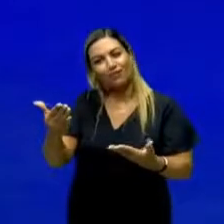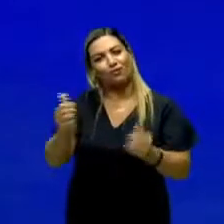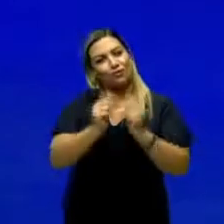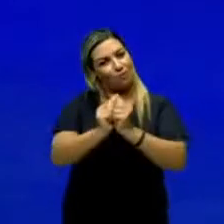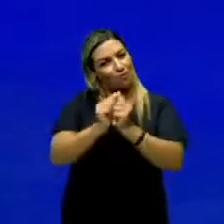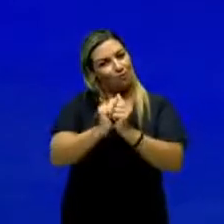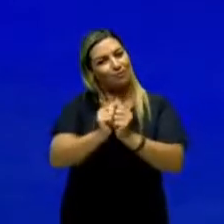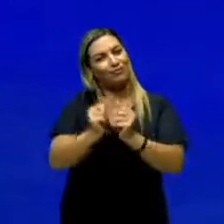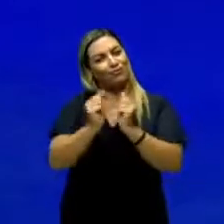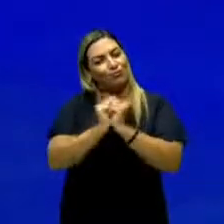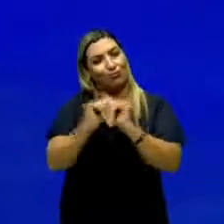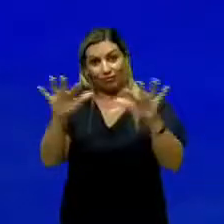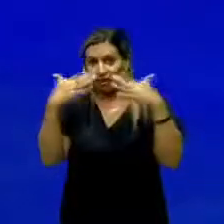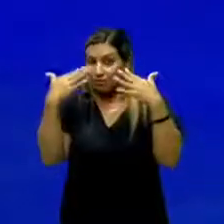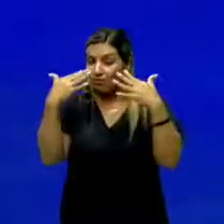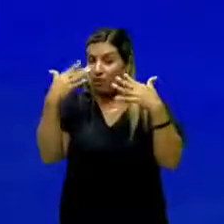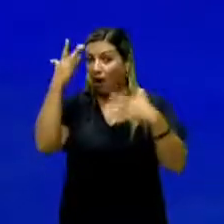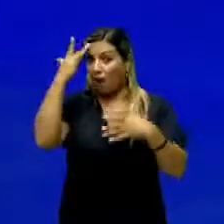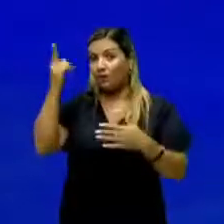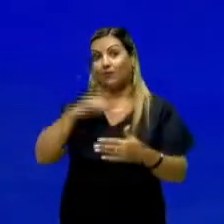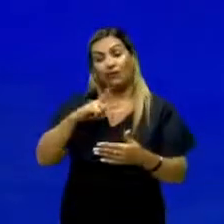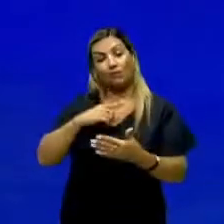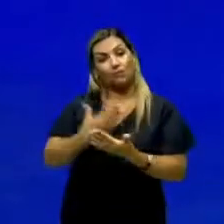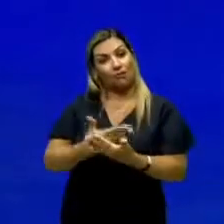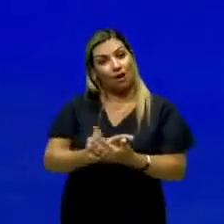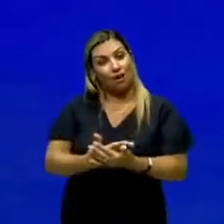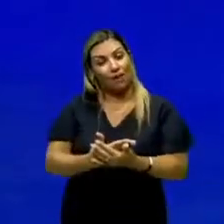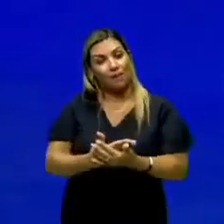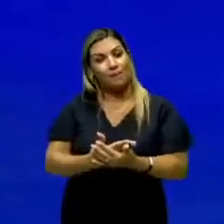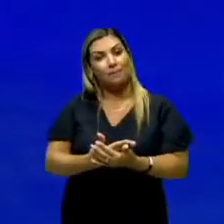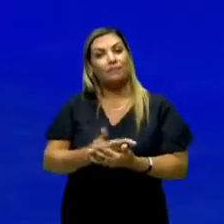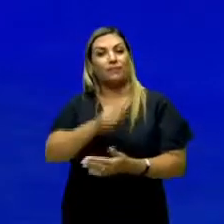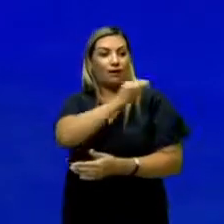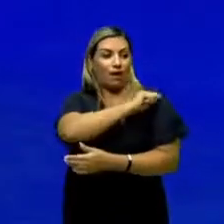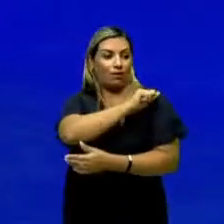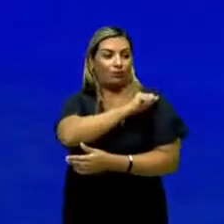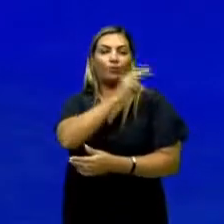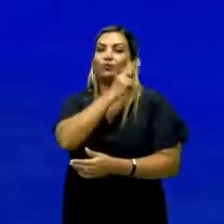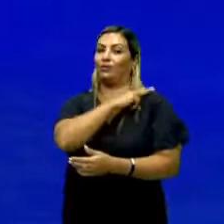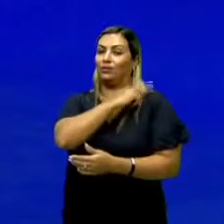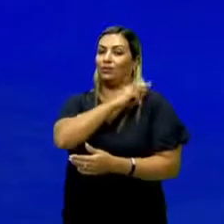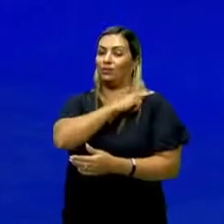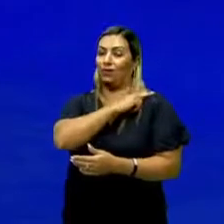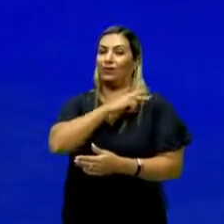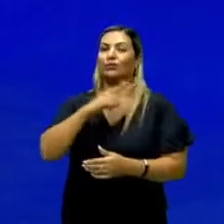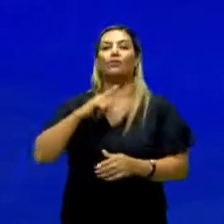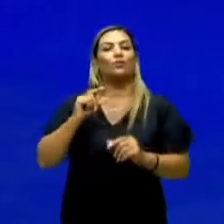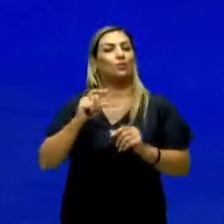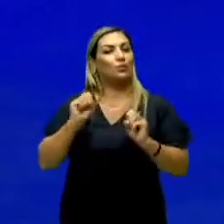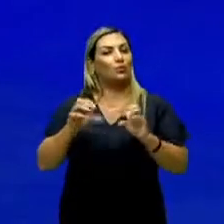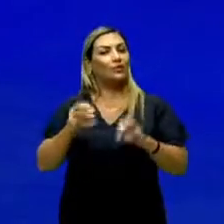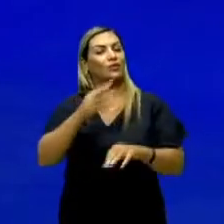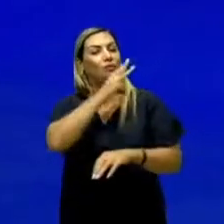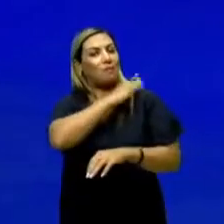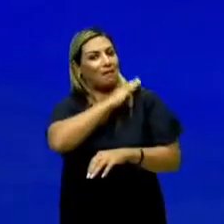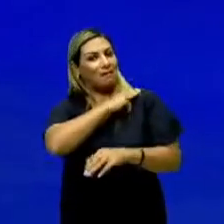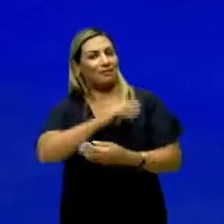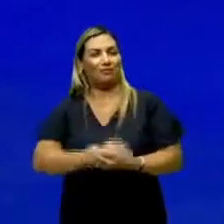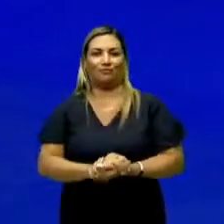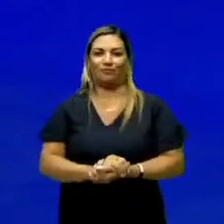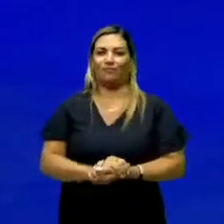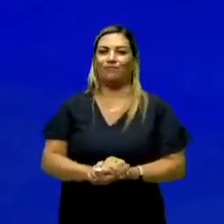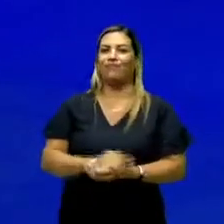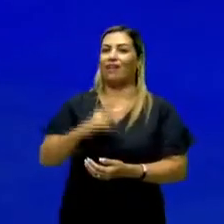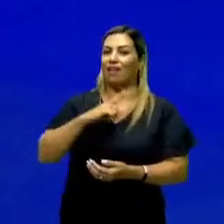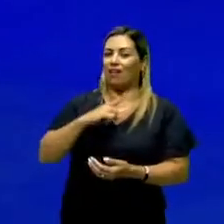companhia. Fiquem ligados, porque amanhã temos aula para os estudantes da segunda série do Ensino Médio. É